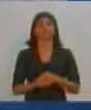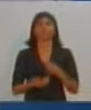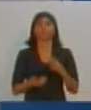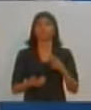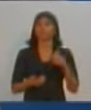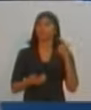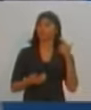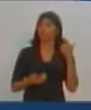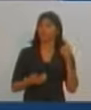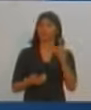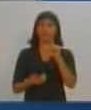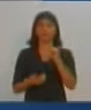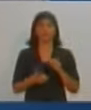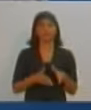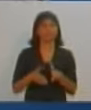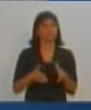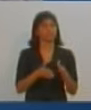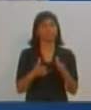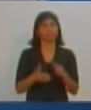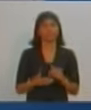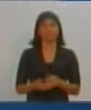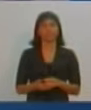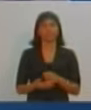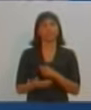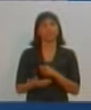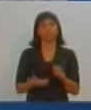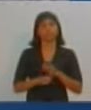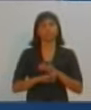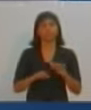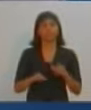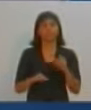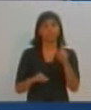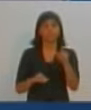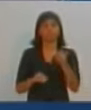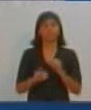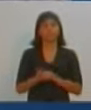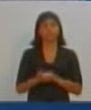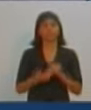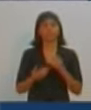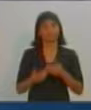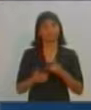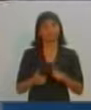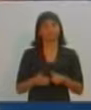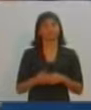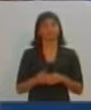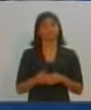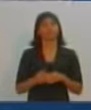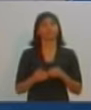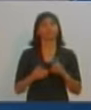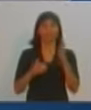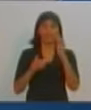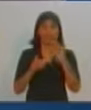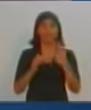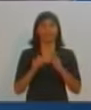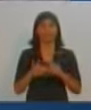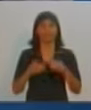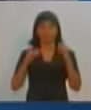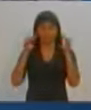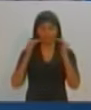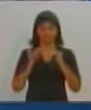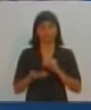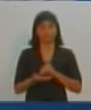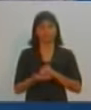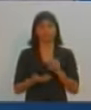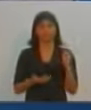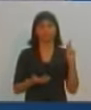processando porque você falou que ele não pagou o funcionário. Então, é por isso que ele não vem para cá. Se esconde. Não dá a cara. Uma falta de respeito